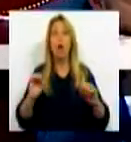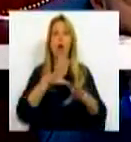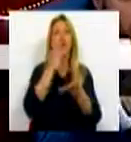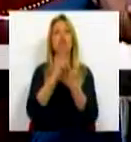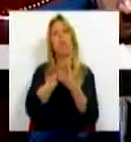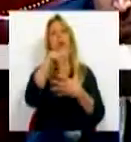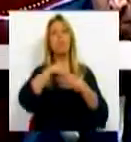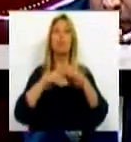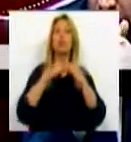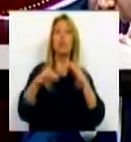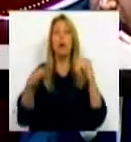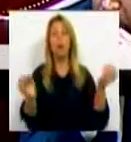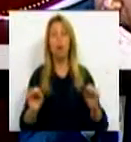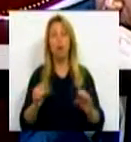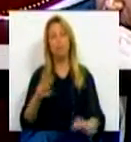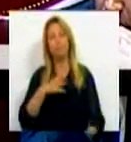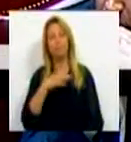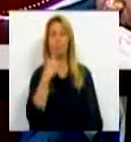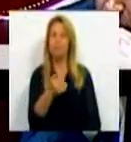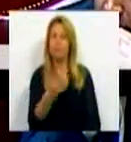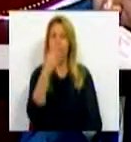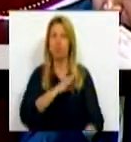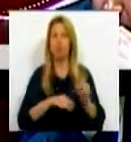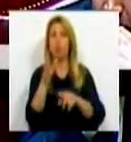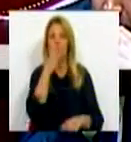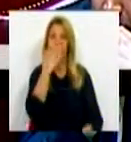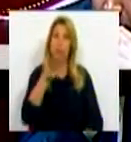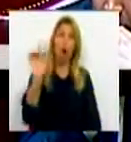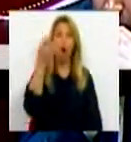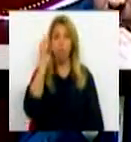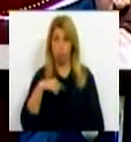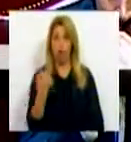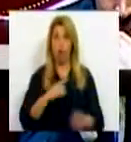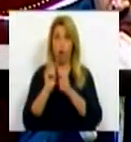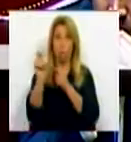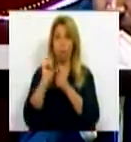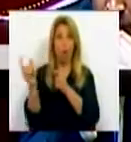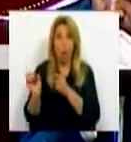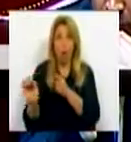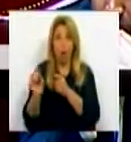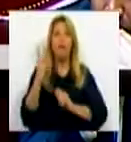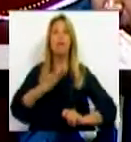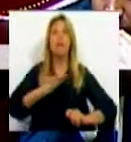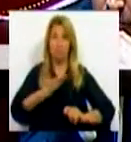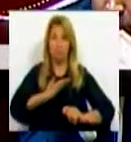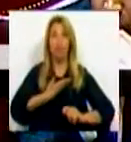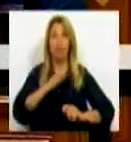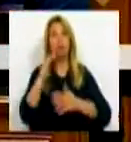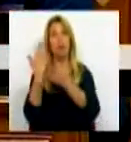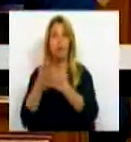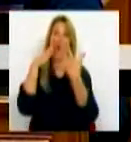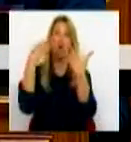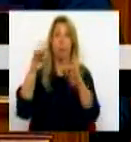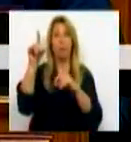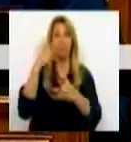escolas. Eu queria lhe dizer algo, Sr. Deputado, se não tivéssemos pago efetivamente as dívidas que se impunham, reposto a normalidade também